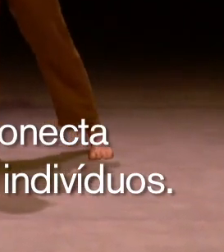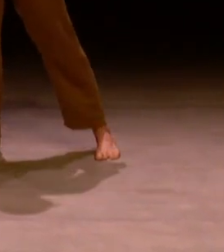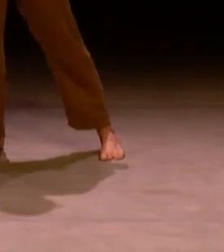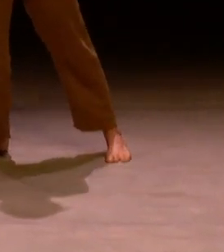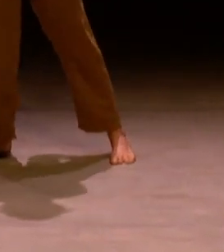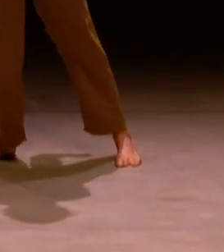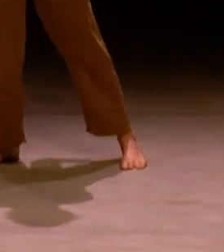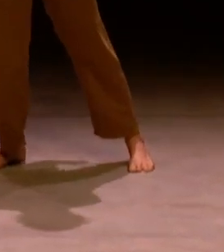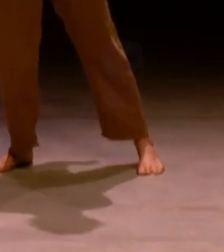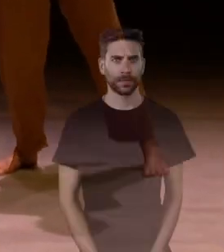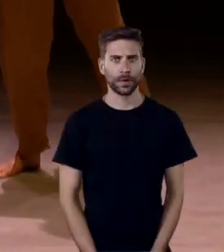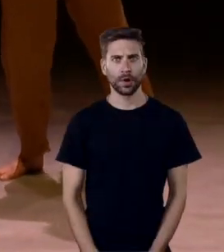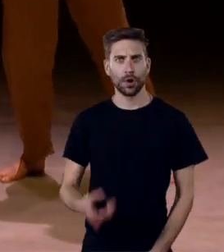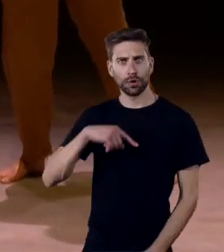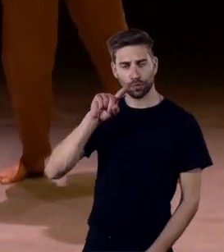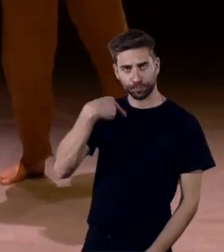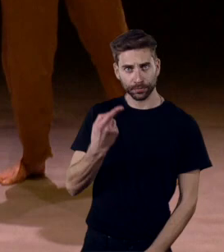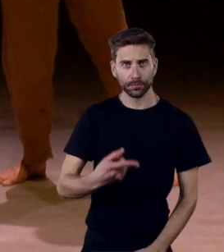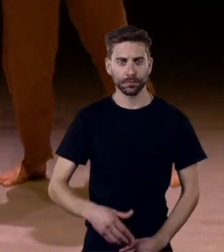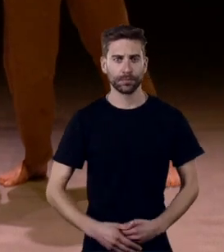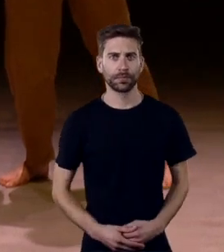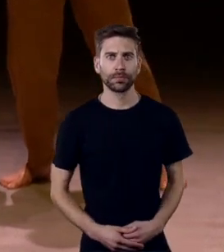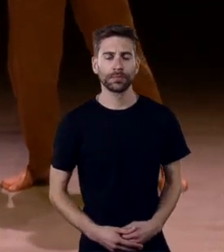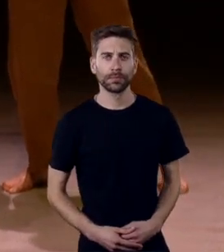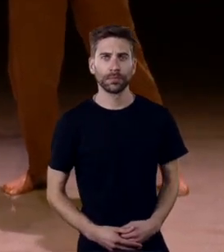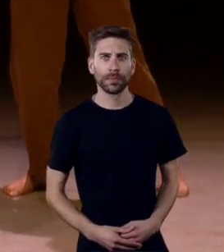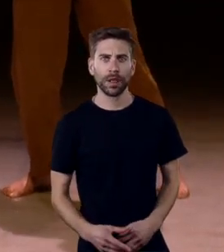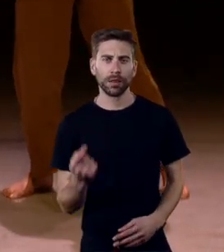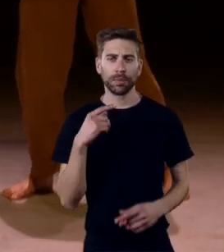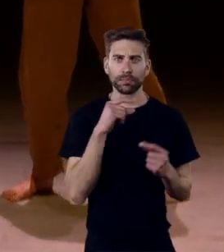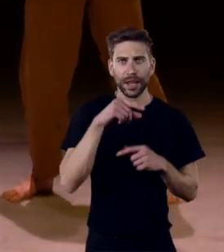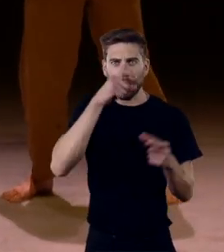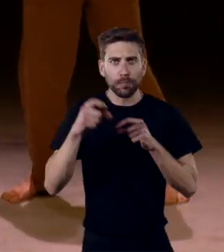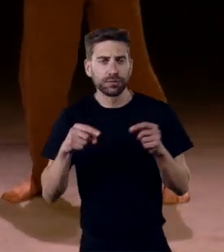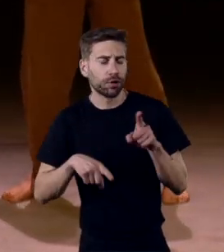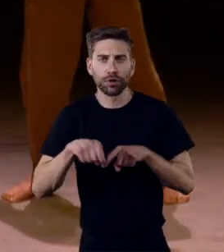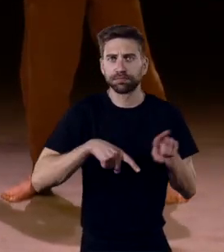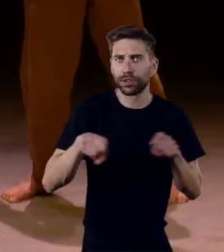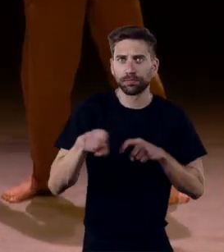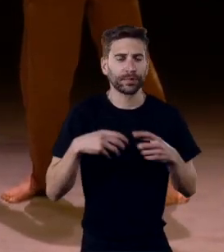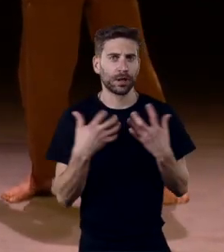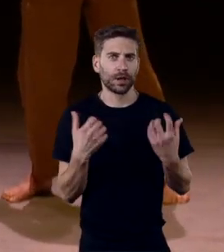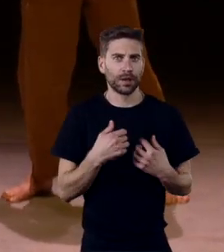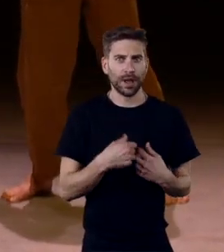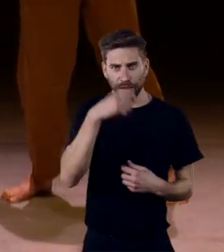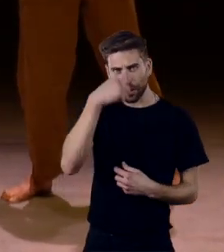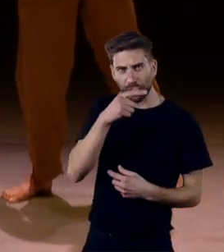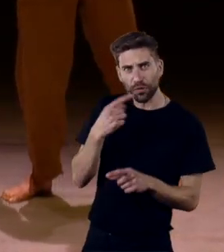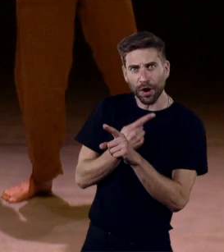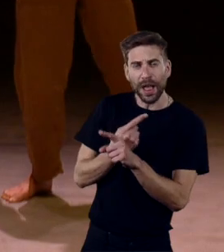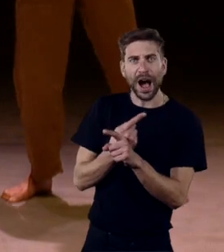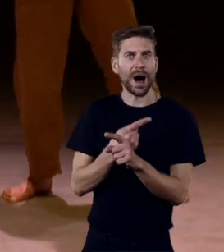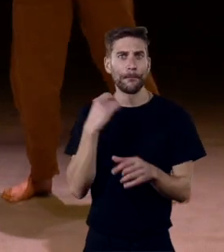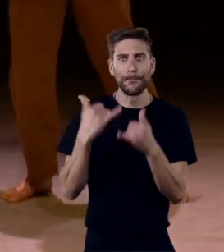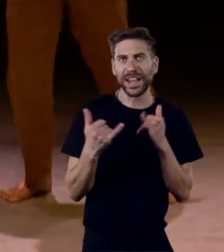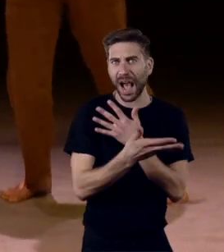também. Não só nós. Há poucos caminhos em Ceuta. Há gente que corre a risco em Tanger. Na porta de Tanger, há muito risco